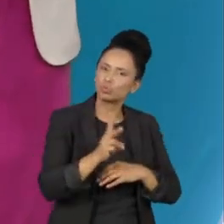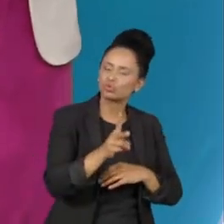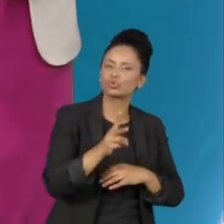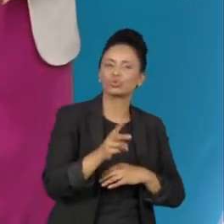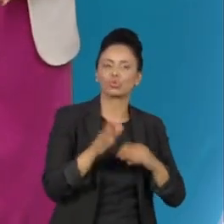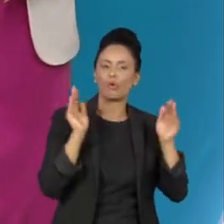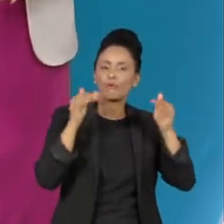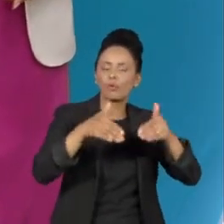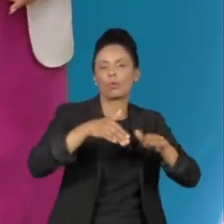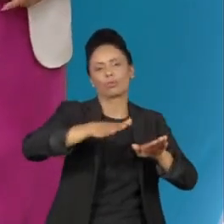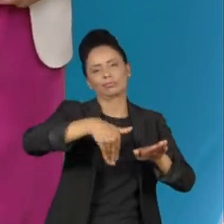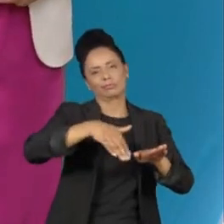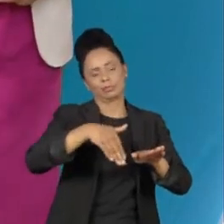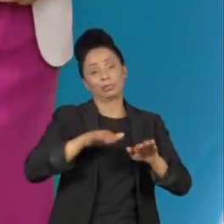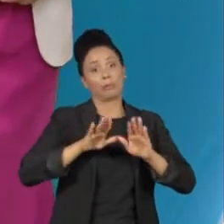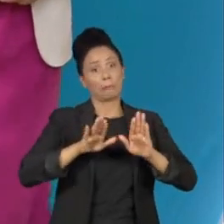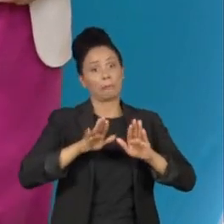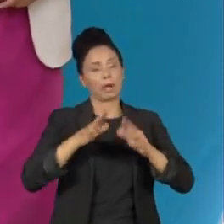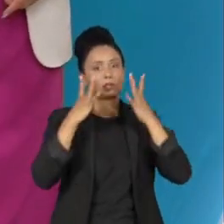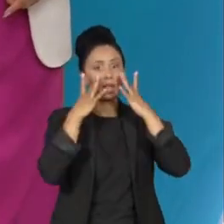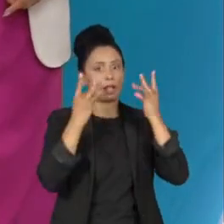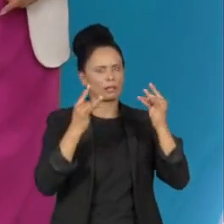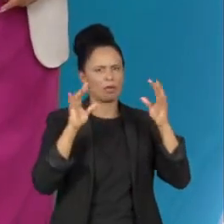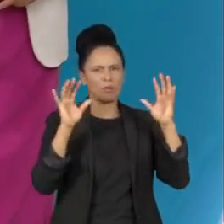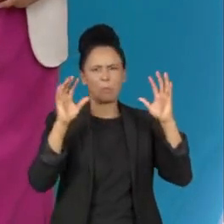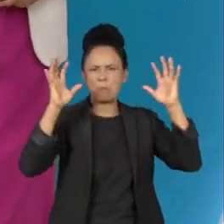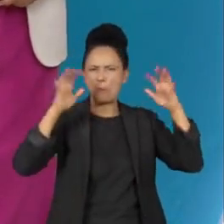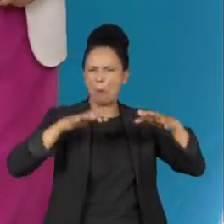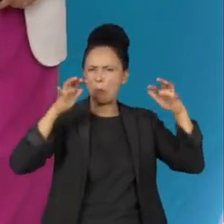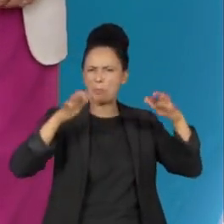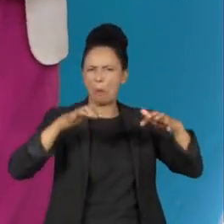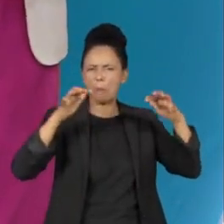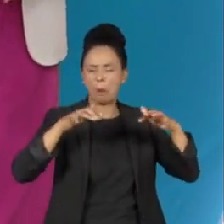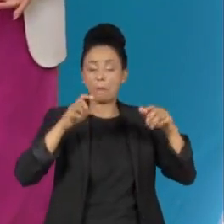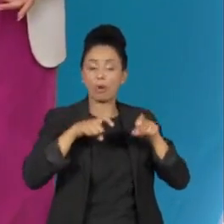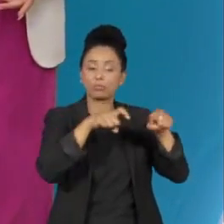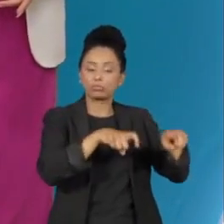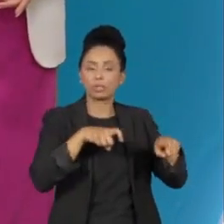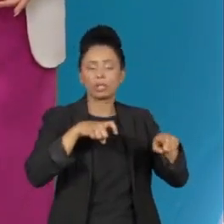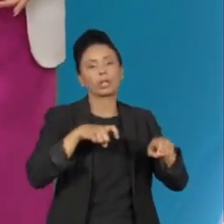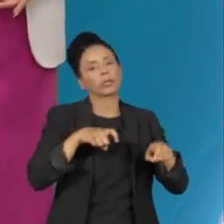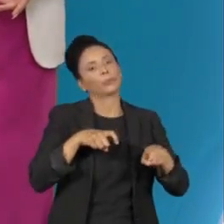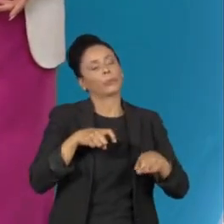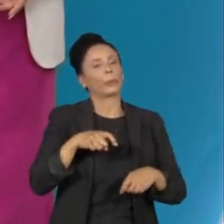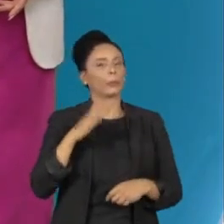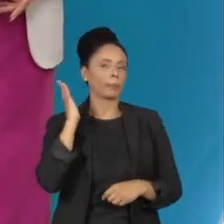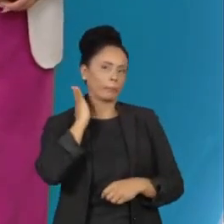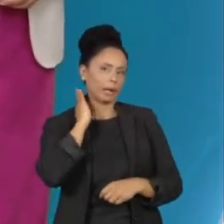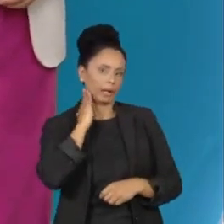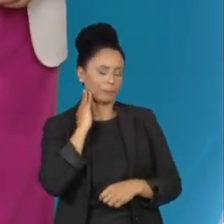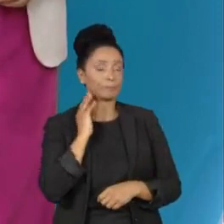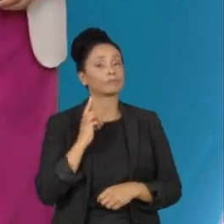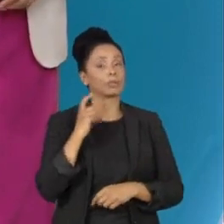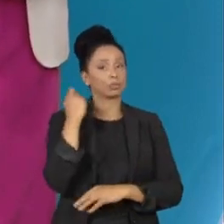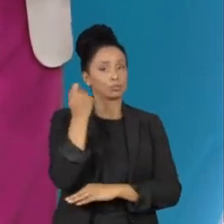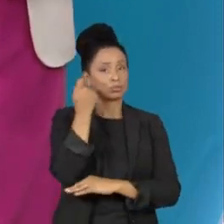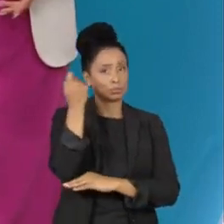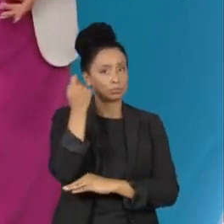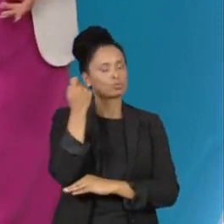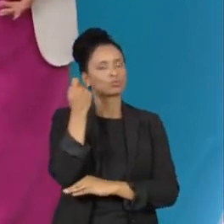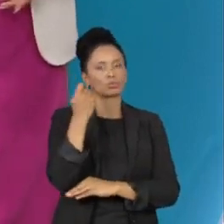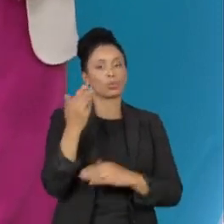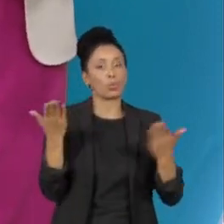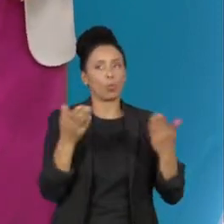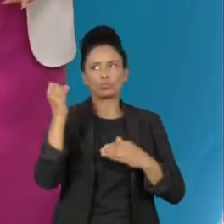parte do litoral, mas ainda tem alerta de temporais no interior paranaense. No estado do Rio Grande do Sul, hoje o sol já brilha forte